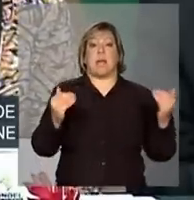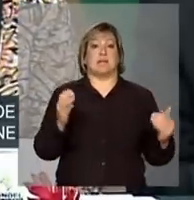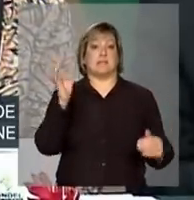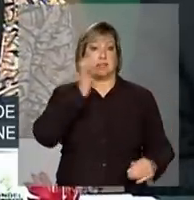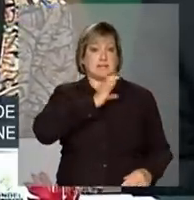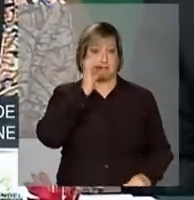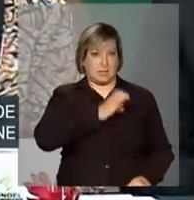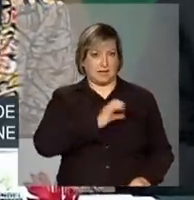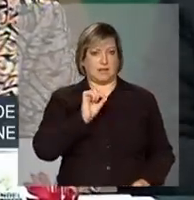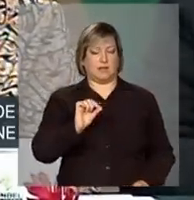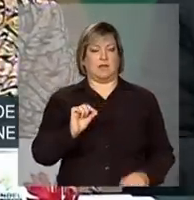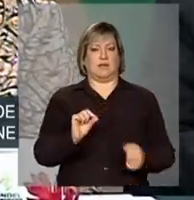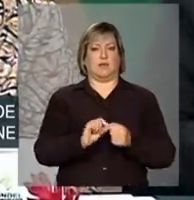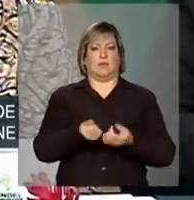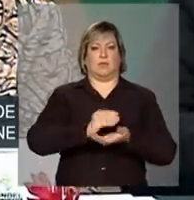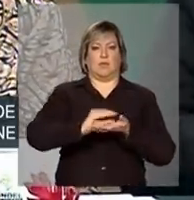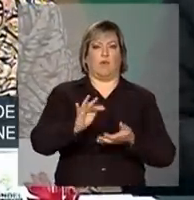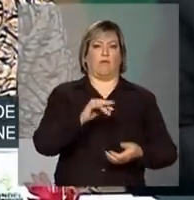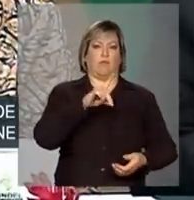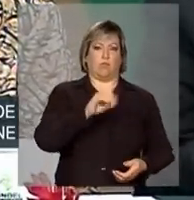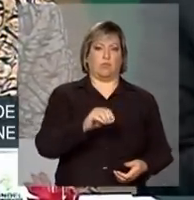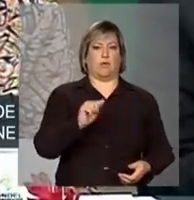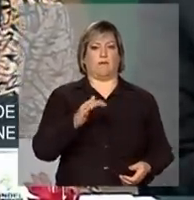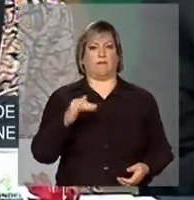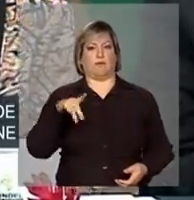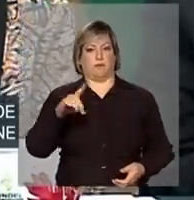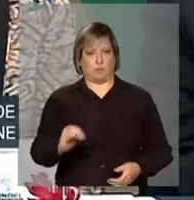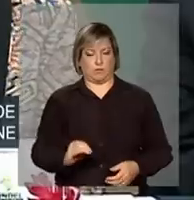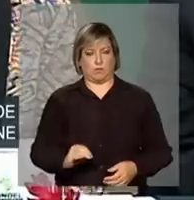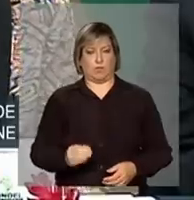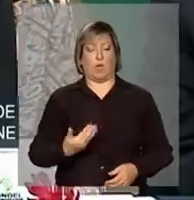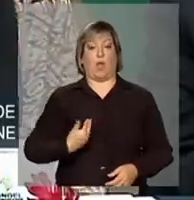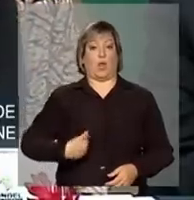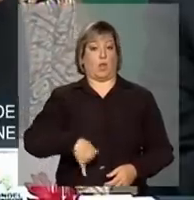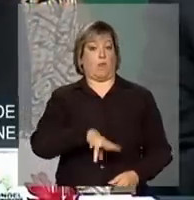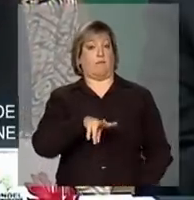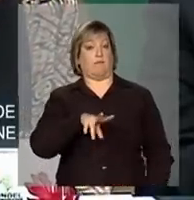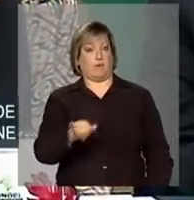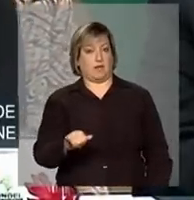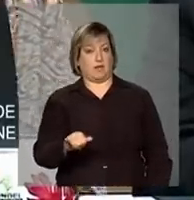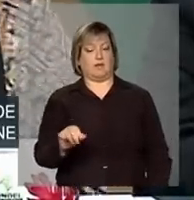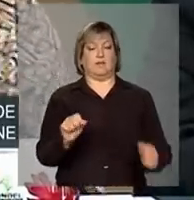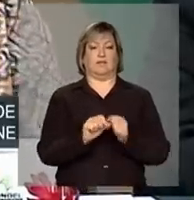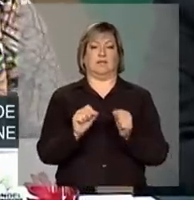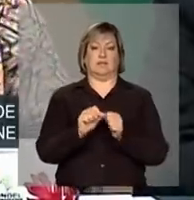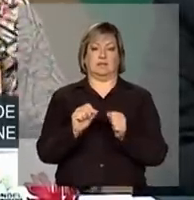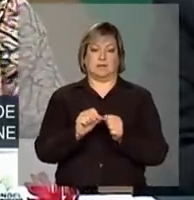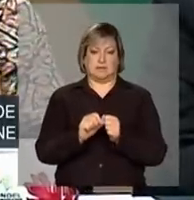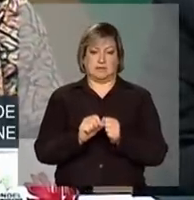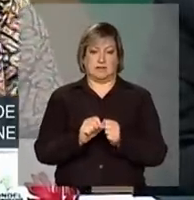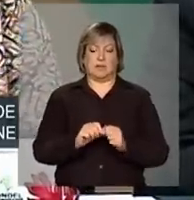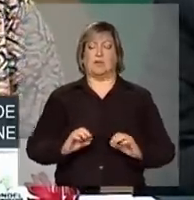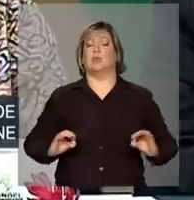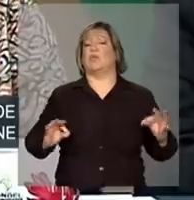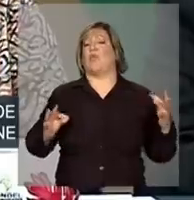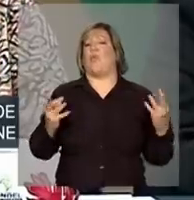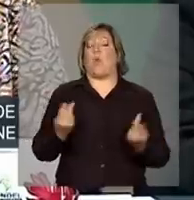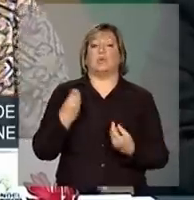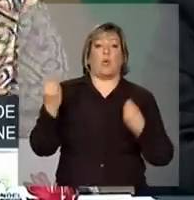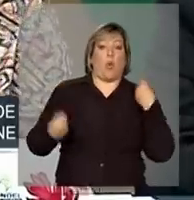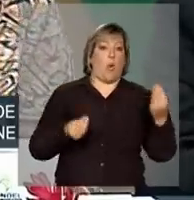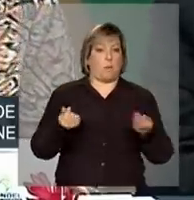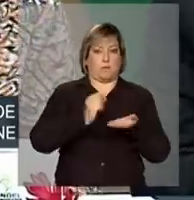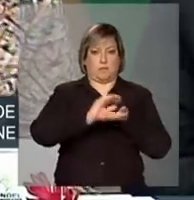repassar fundo a fundo. Nós iremos adotar todas as formas de